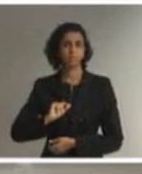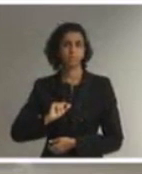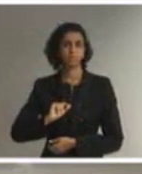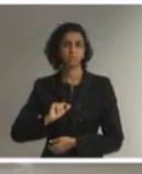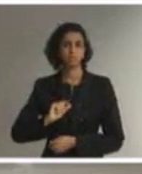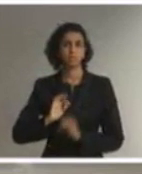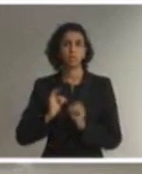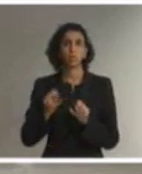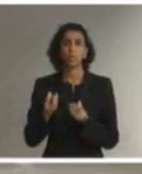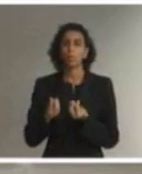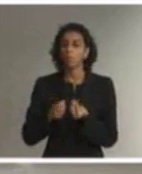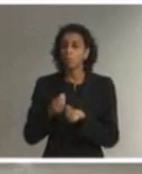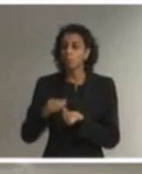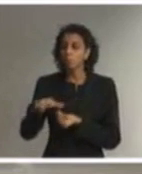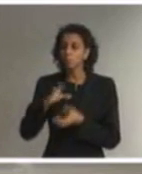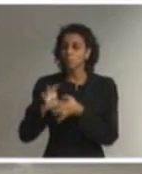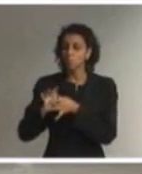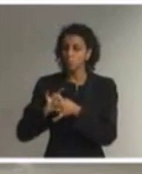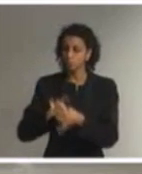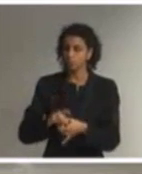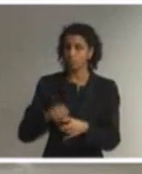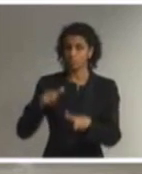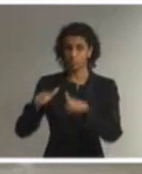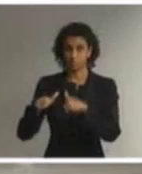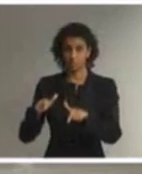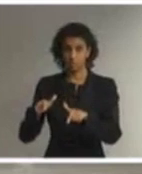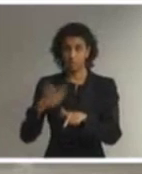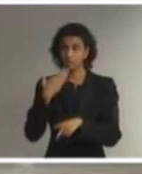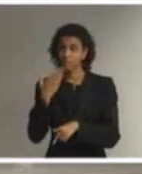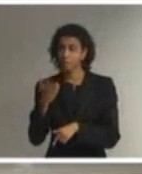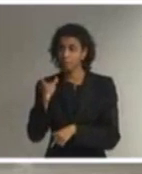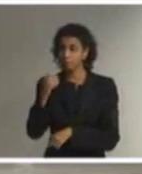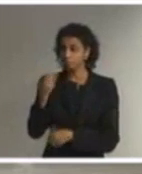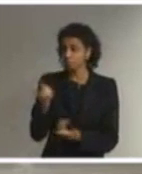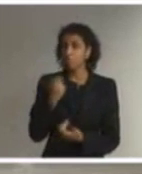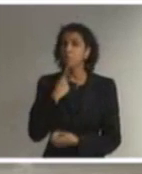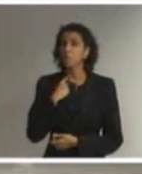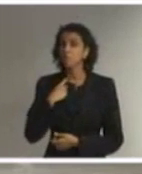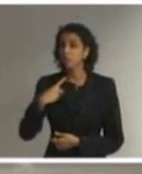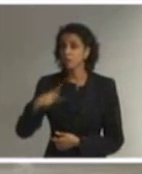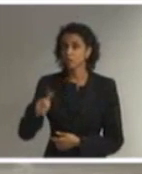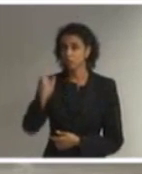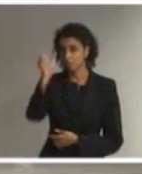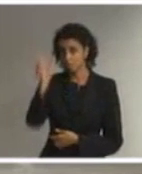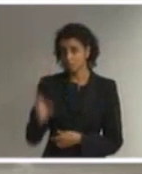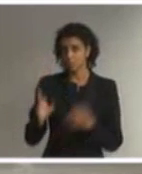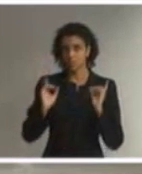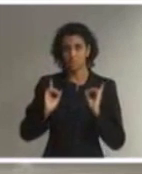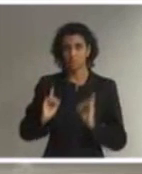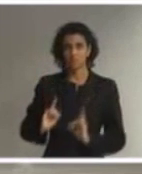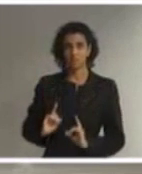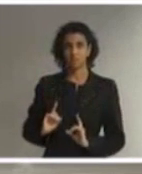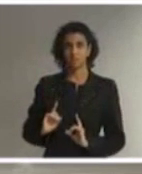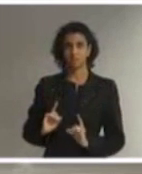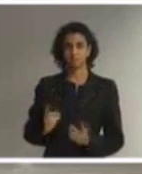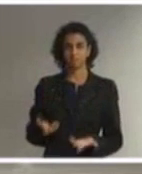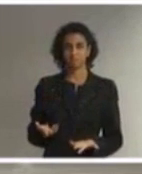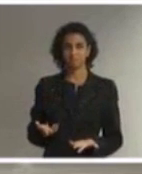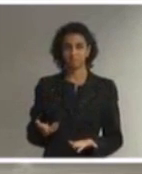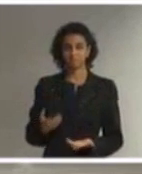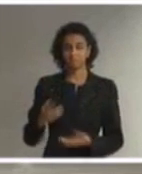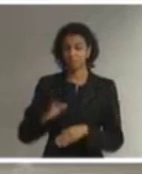deve ser dado, atendido à vocação da pessoa, para que ela possa fazer as suas escolhas.